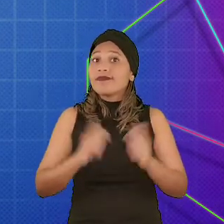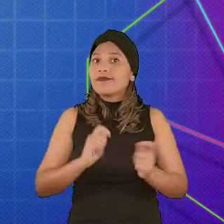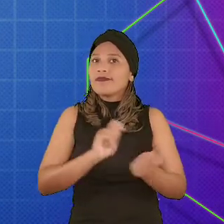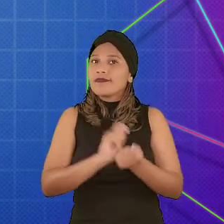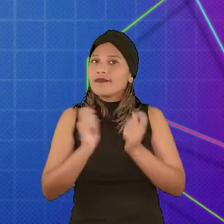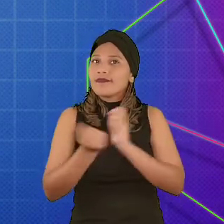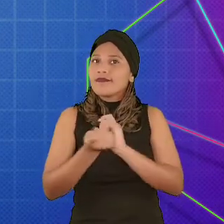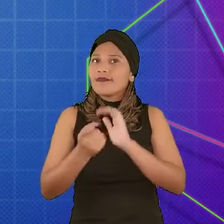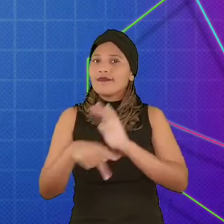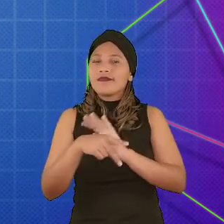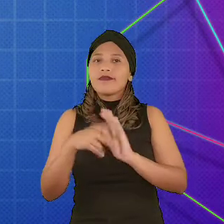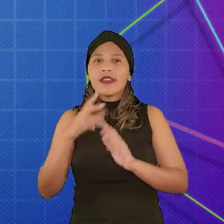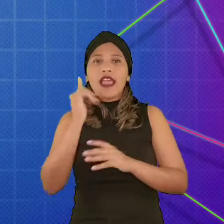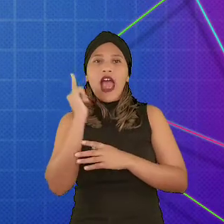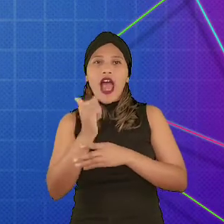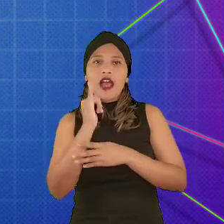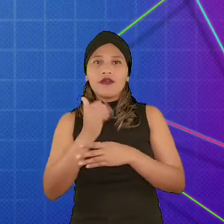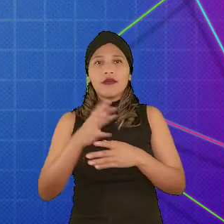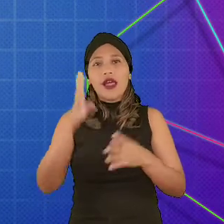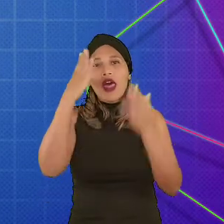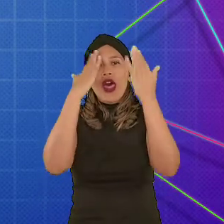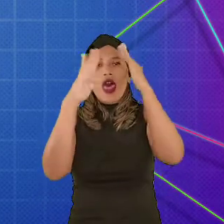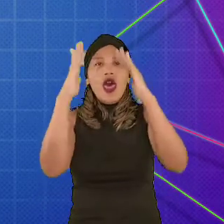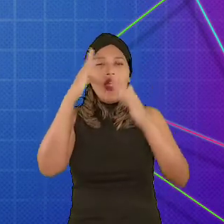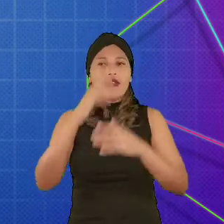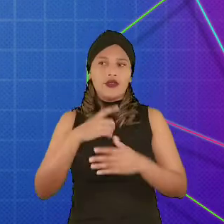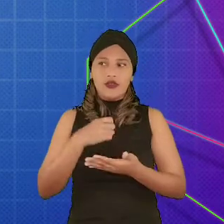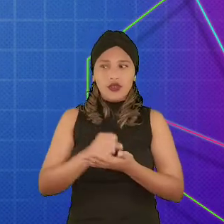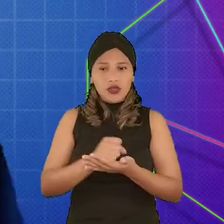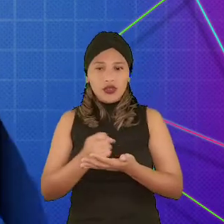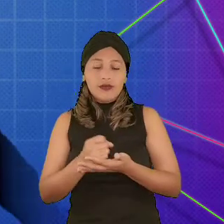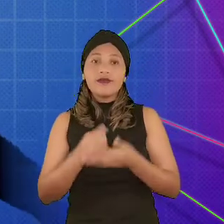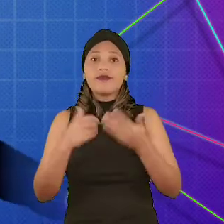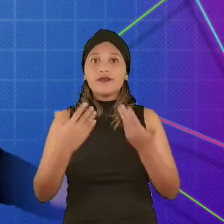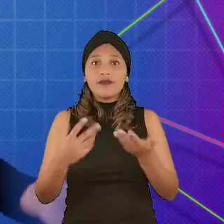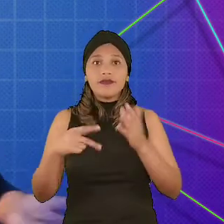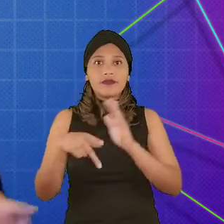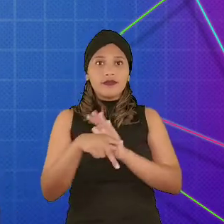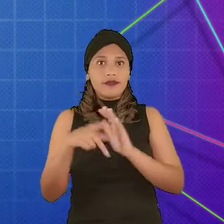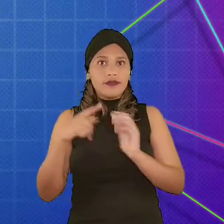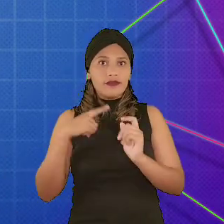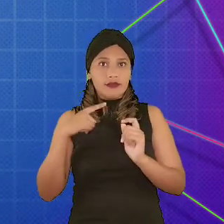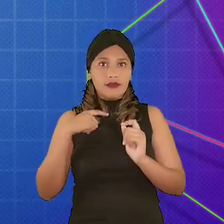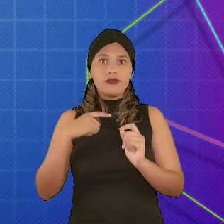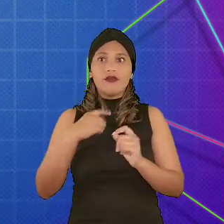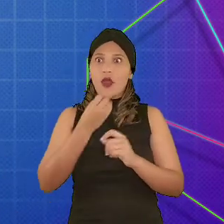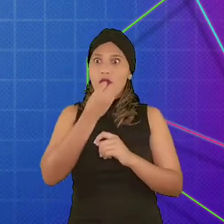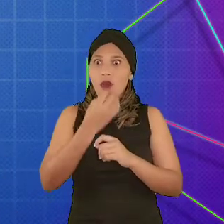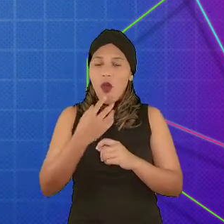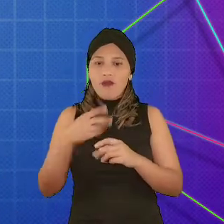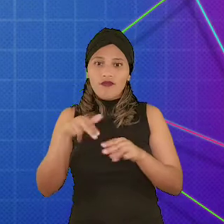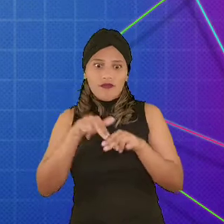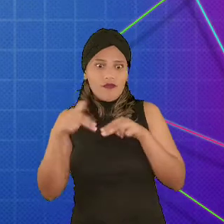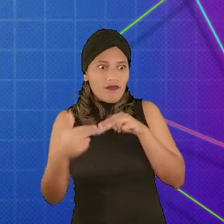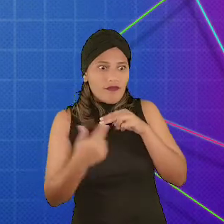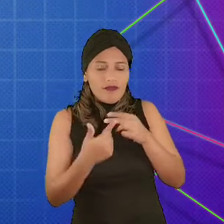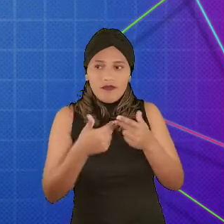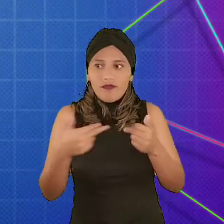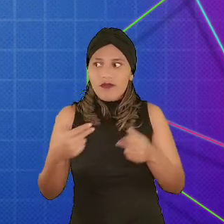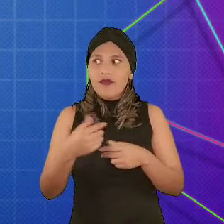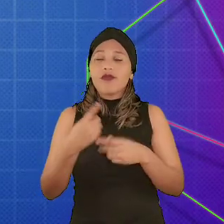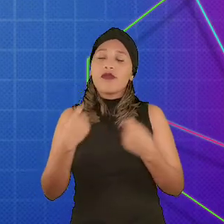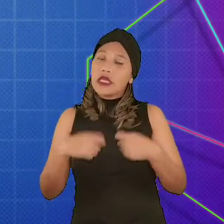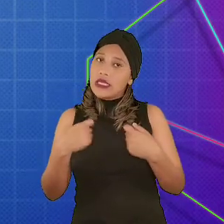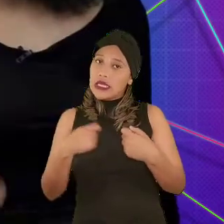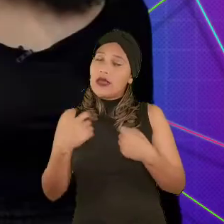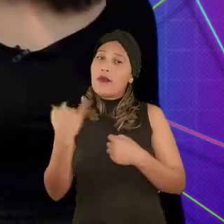adaptados para suas narrativas e entreter quem joga. Dessa maneira, para fazer bons puzzles, vocês devem levar em consideração